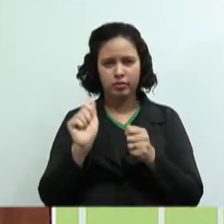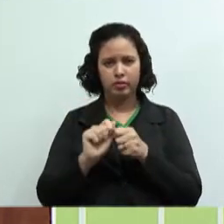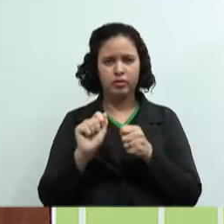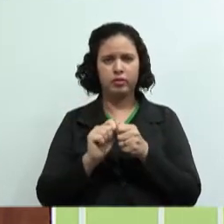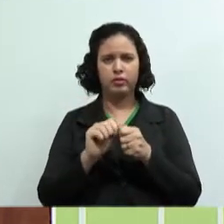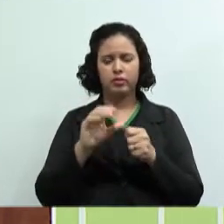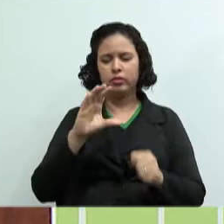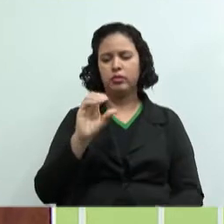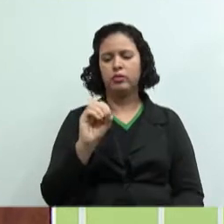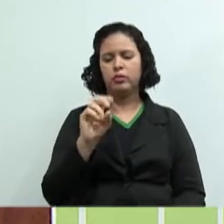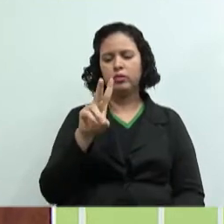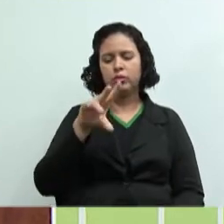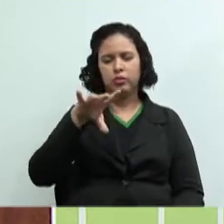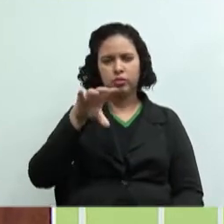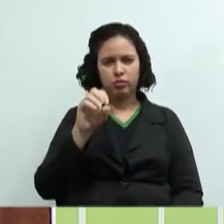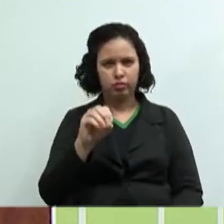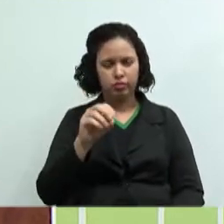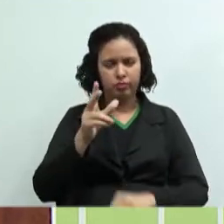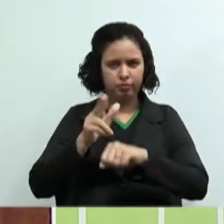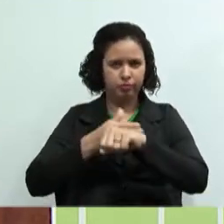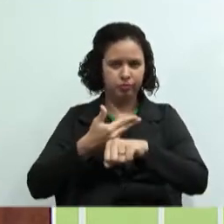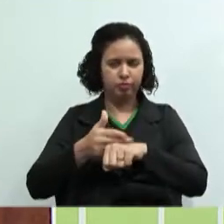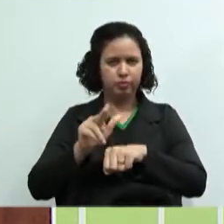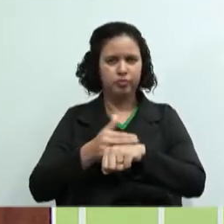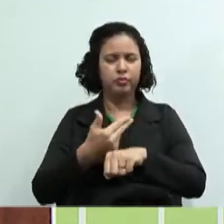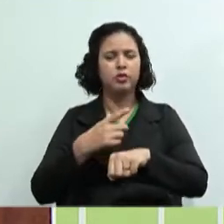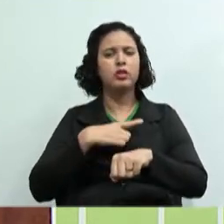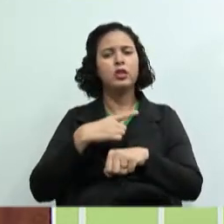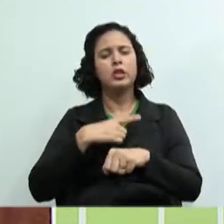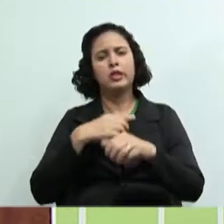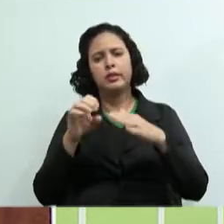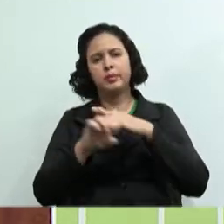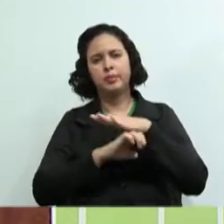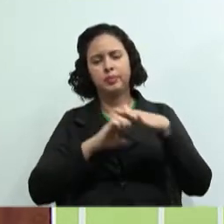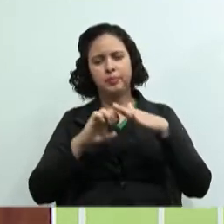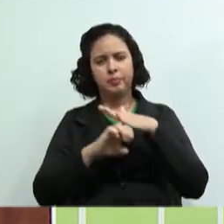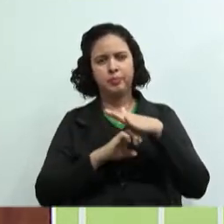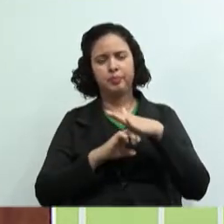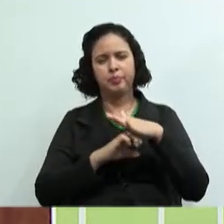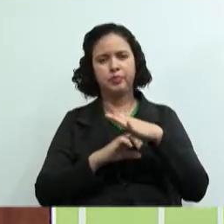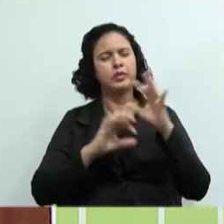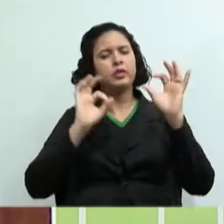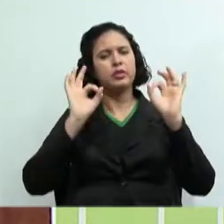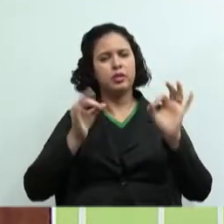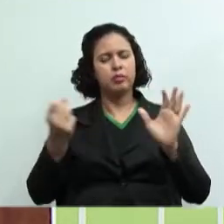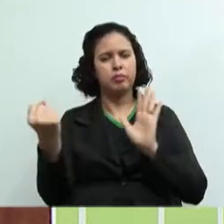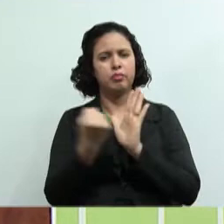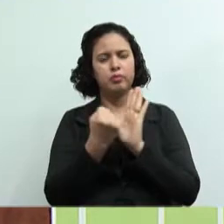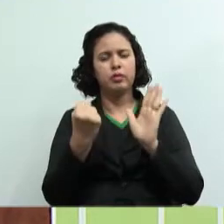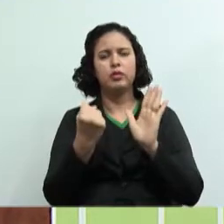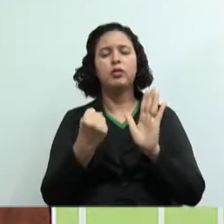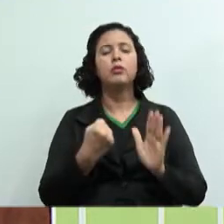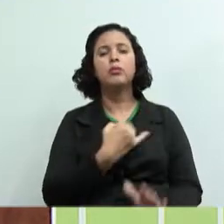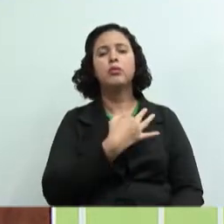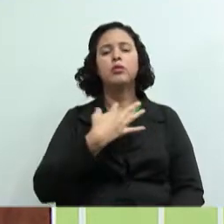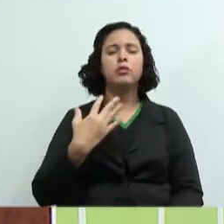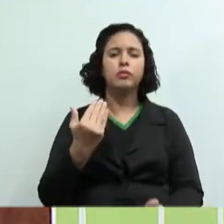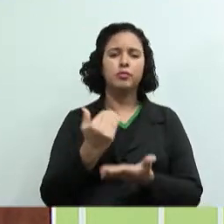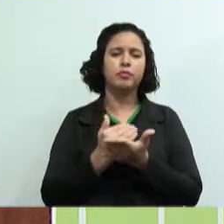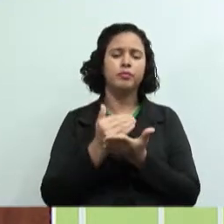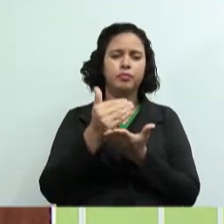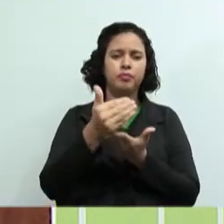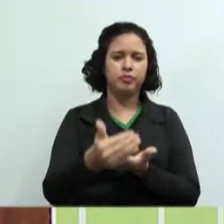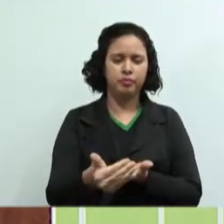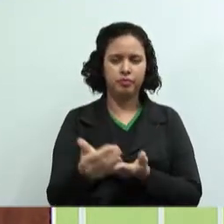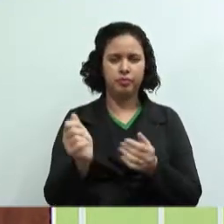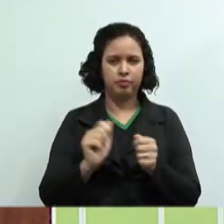Páscoa. Então quando eles têm, provavelmente essas indústrias têm definido quando eles vão iniciar a fabricação desses